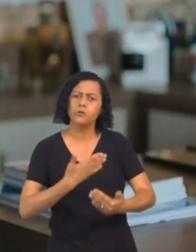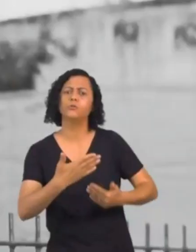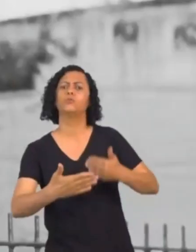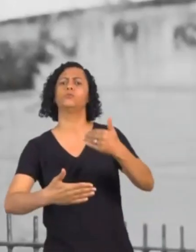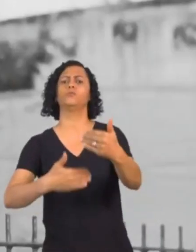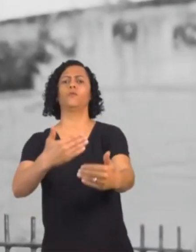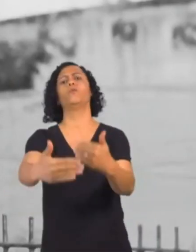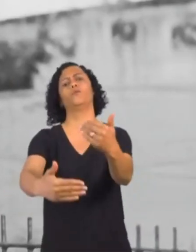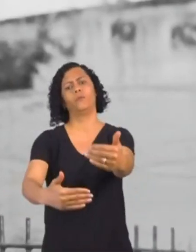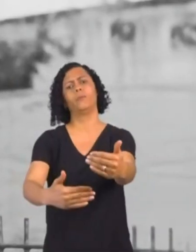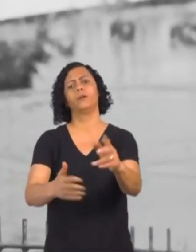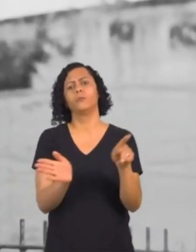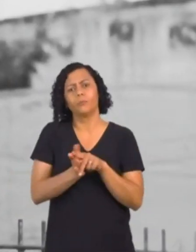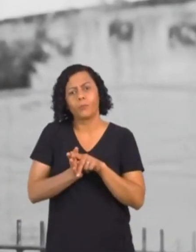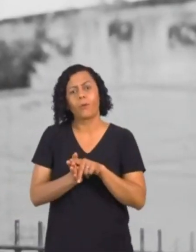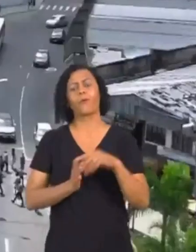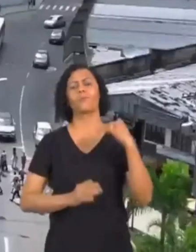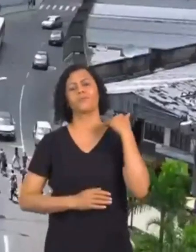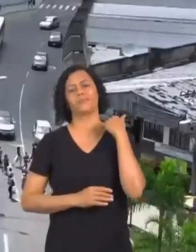cidade.